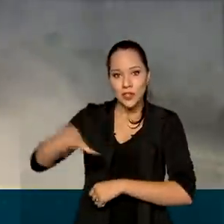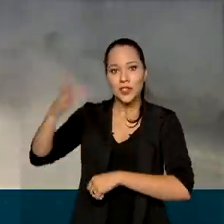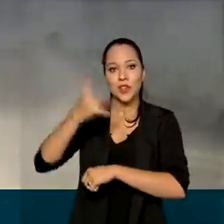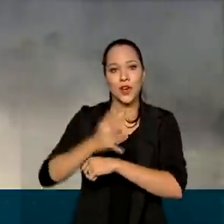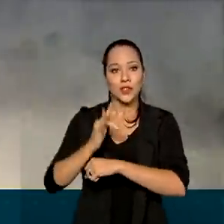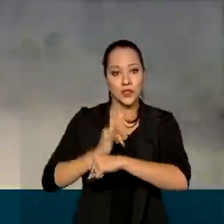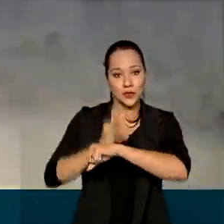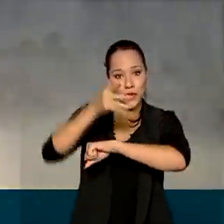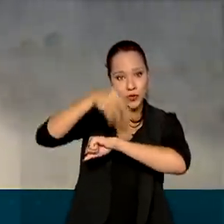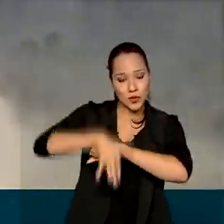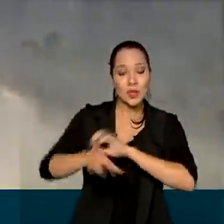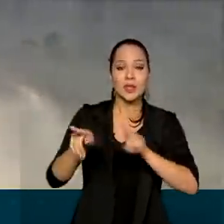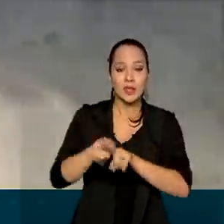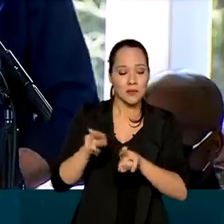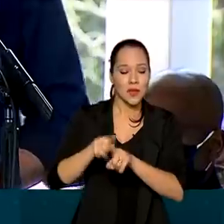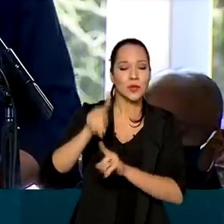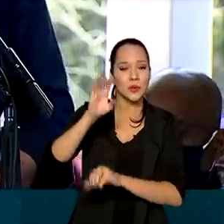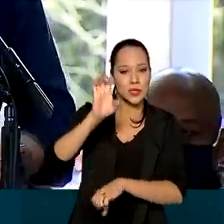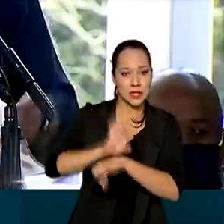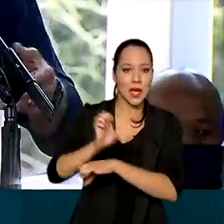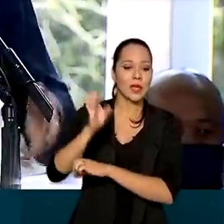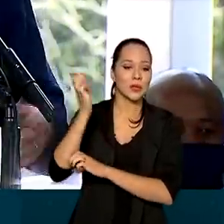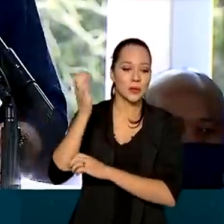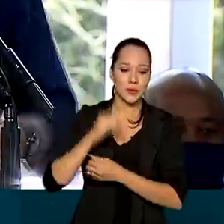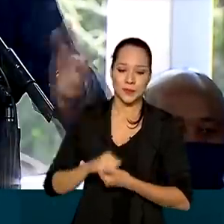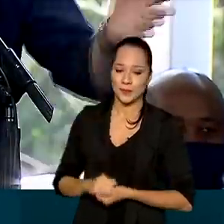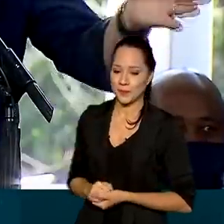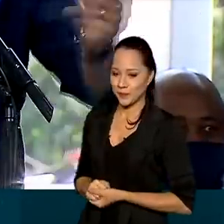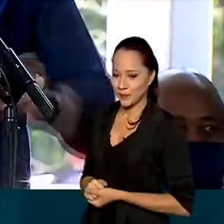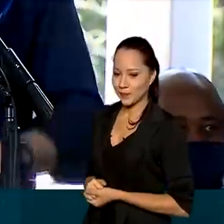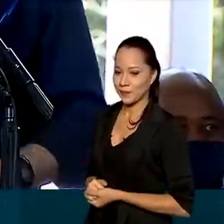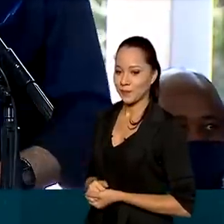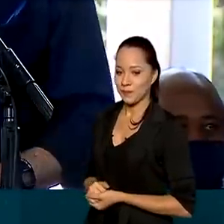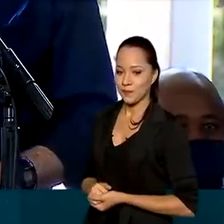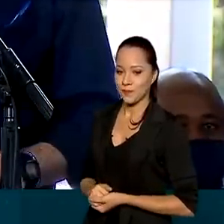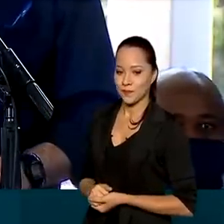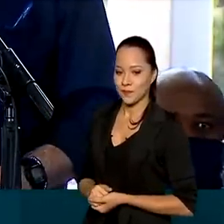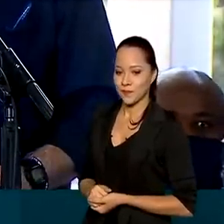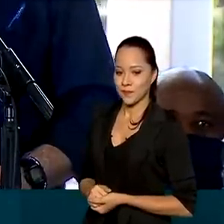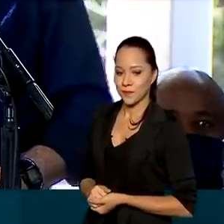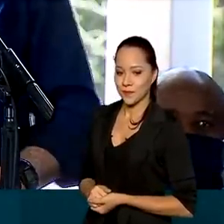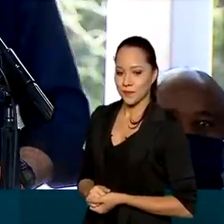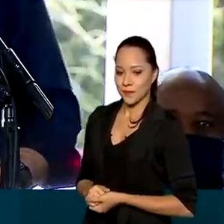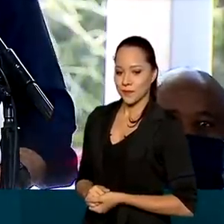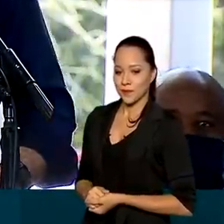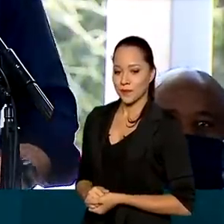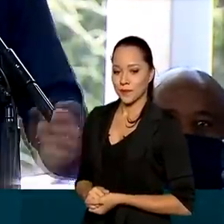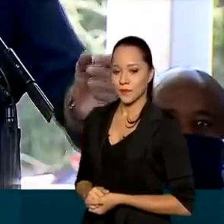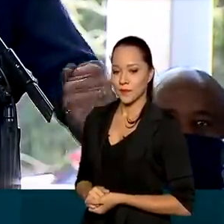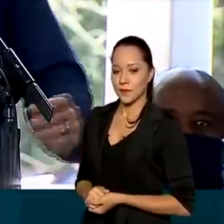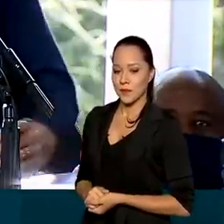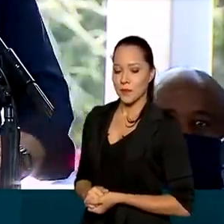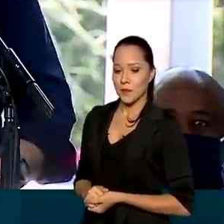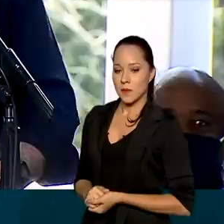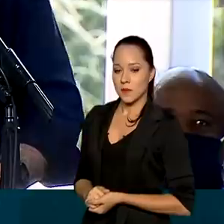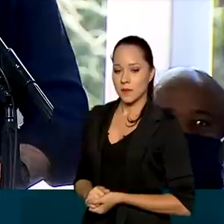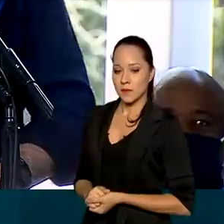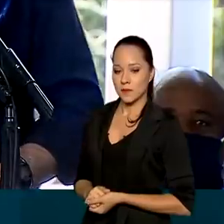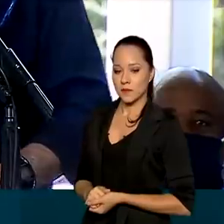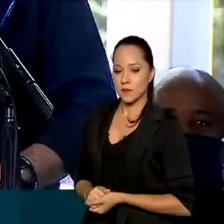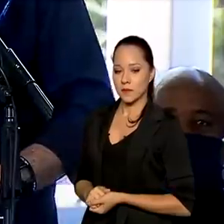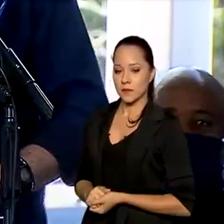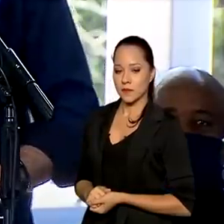Iguaçu e do estado do Paraná. E, obviamente, as obras daqui, aeroporto, duplicação de pista, entre outras, vão